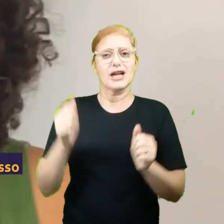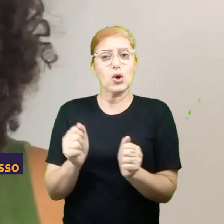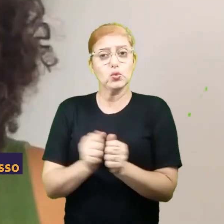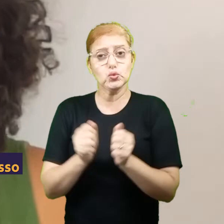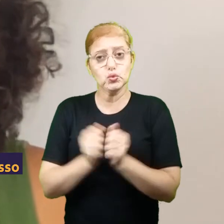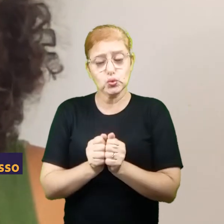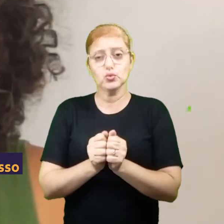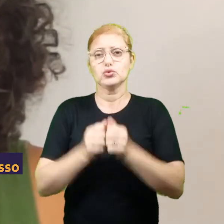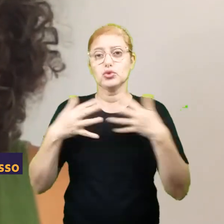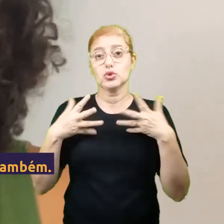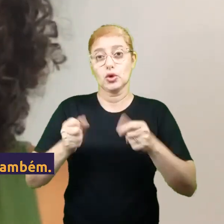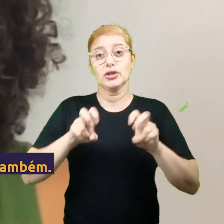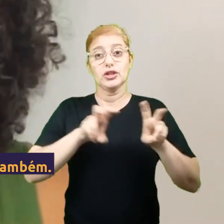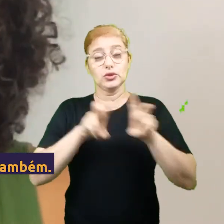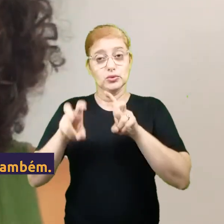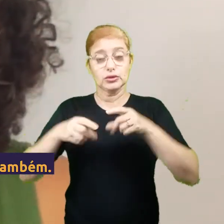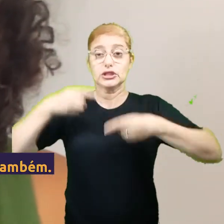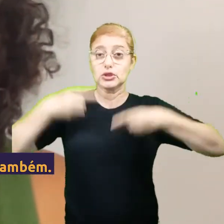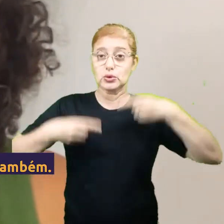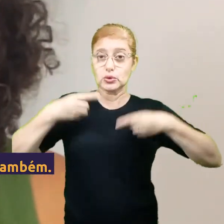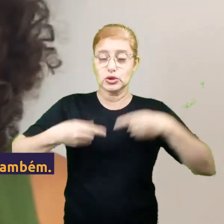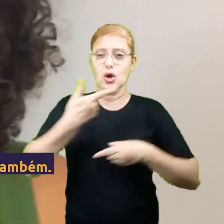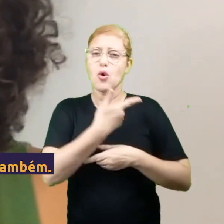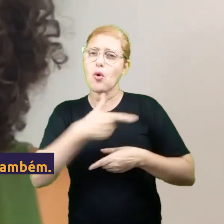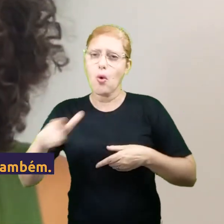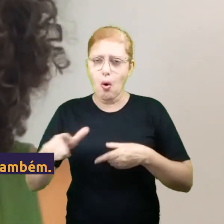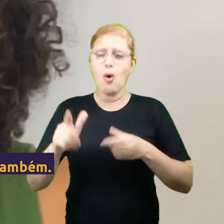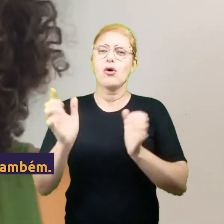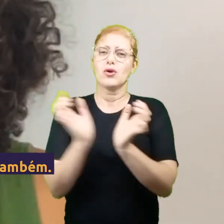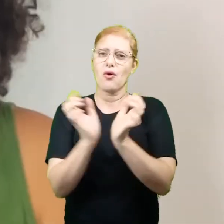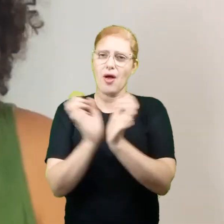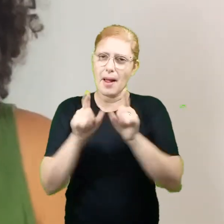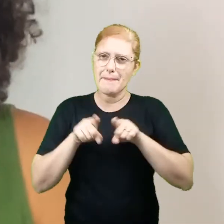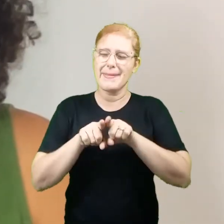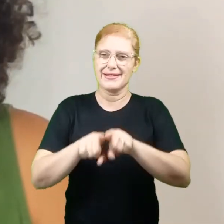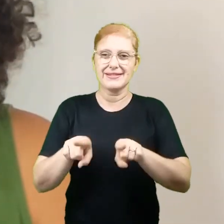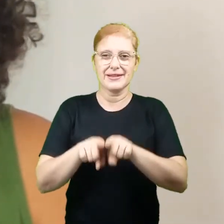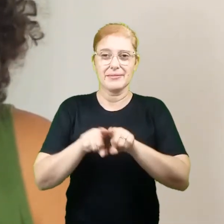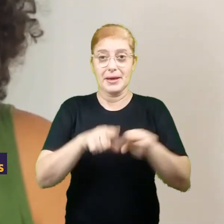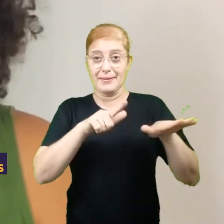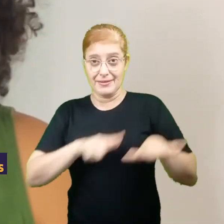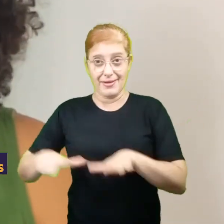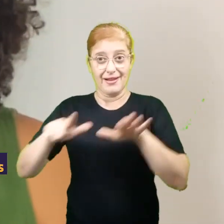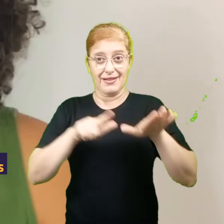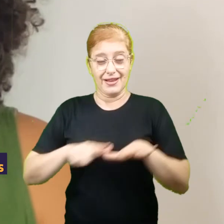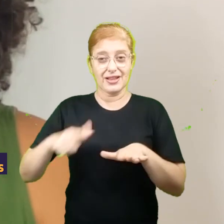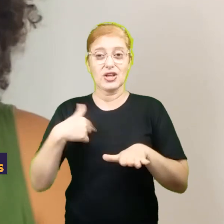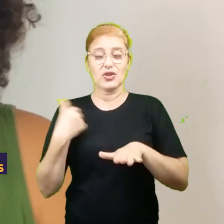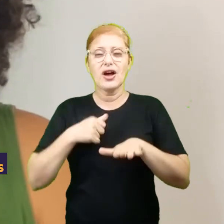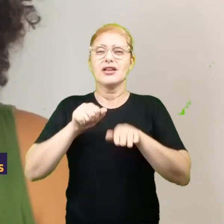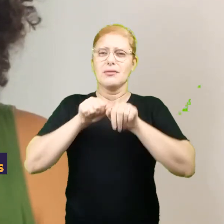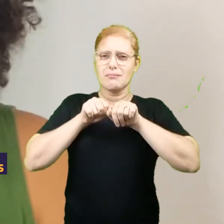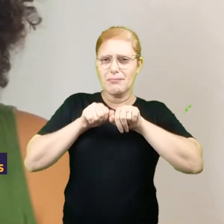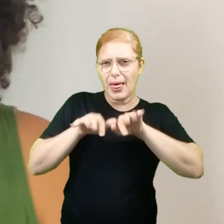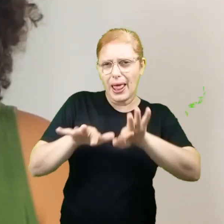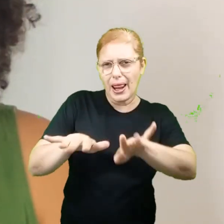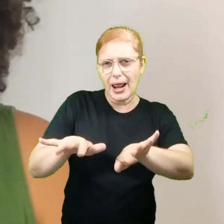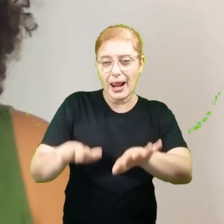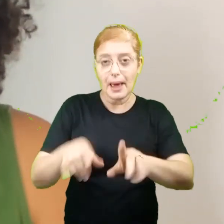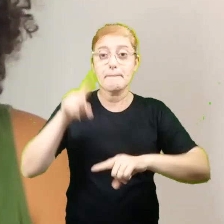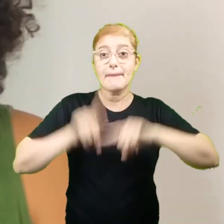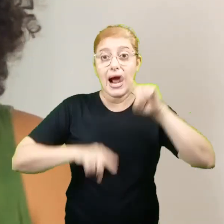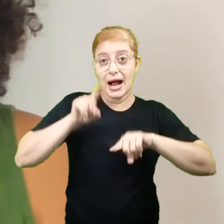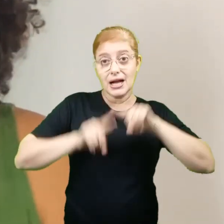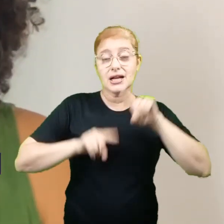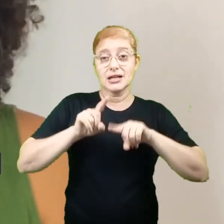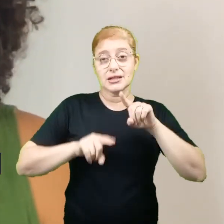com a gente sobre tudo isso e a discutirem com outras companheiras também. Nas próximas semanas a gente vai compartilhar com vocês alguns